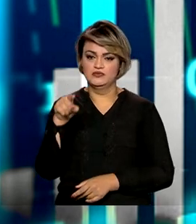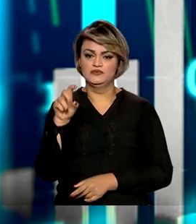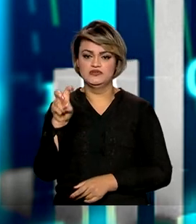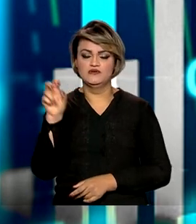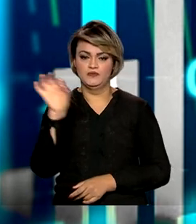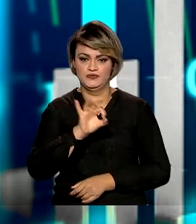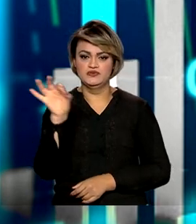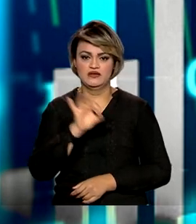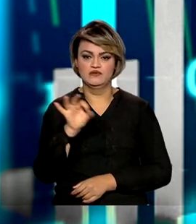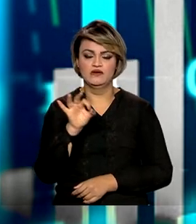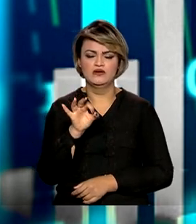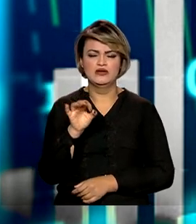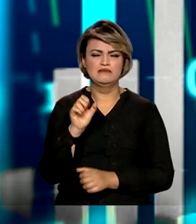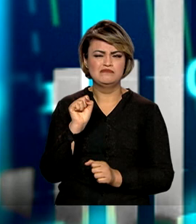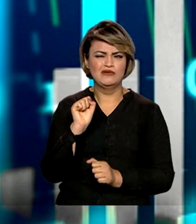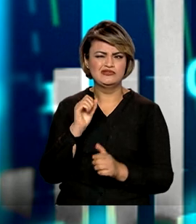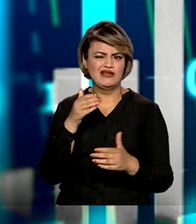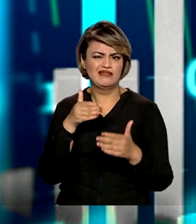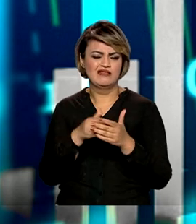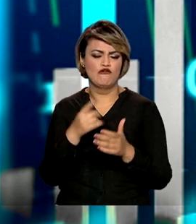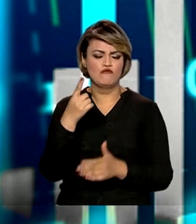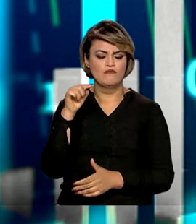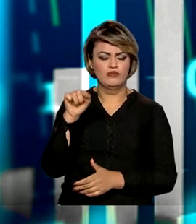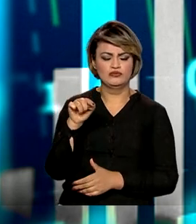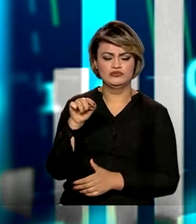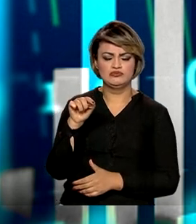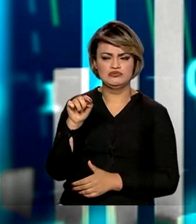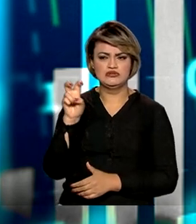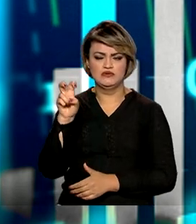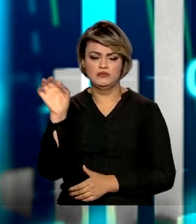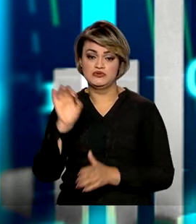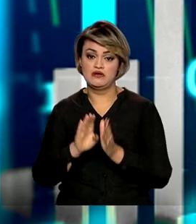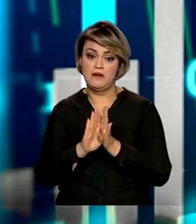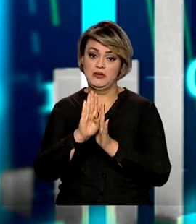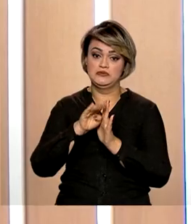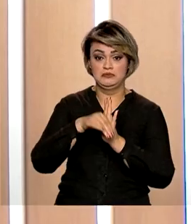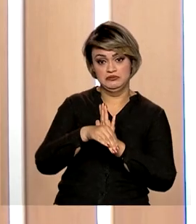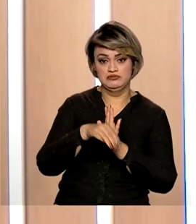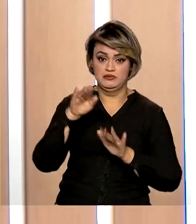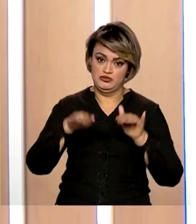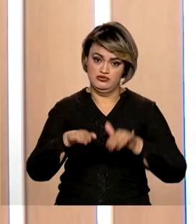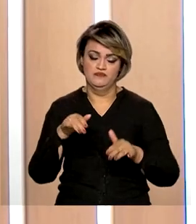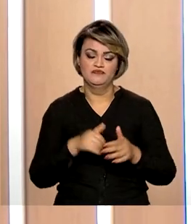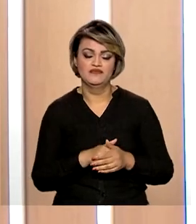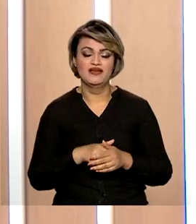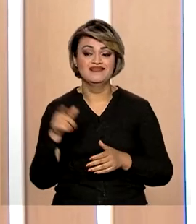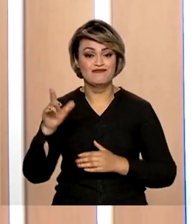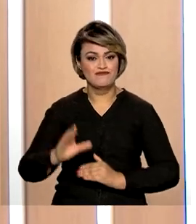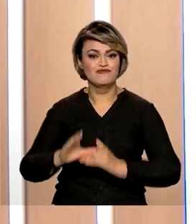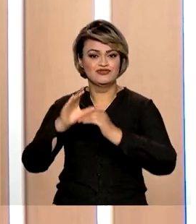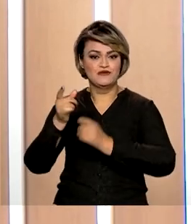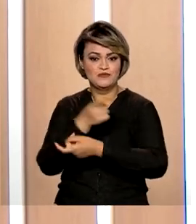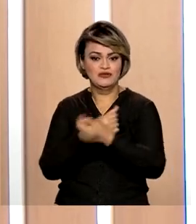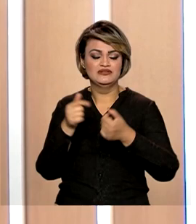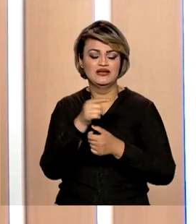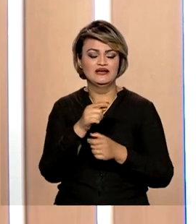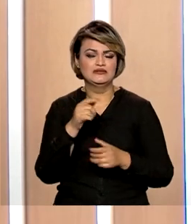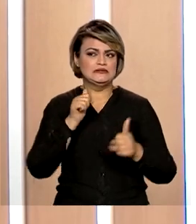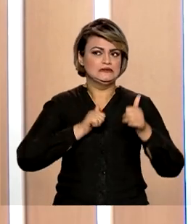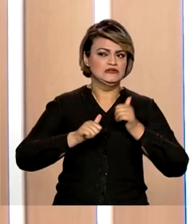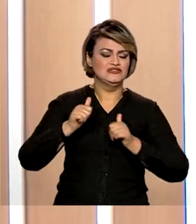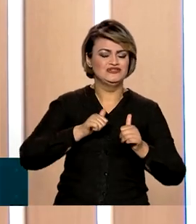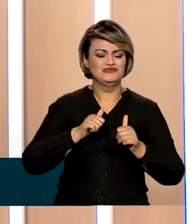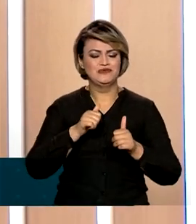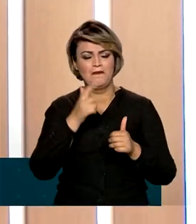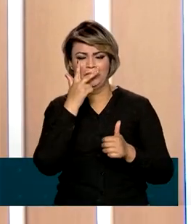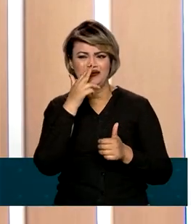com uma tolerância de 1,5% para cima ou para baixo. Essa meta do Conselho Monetário Nacional fica cada vez mais